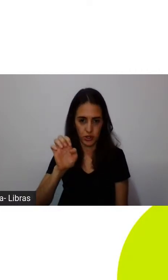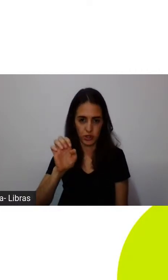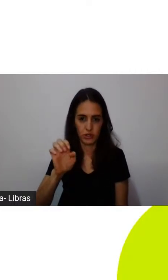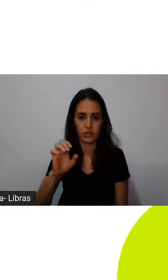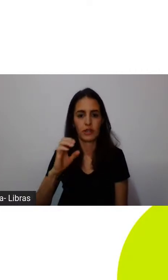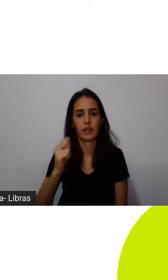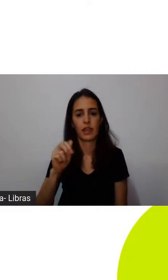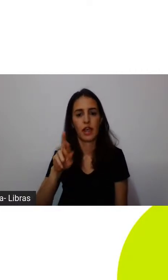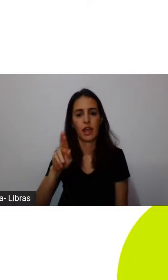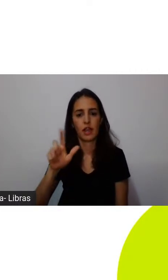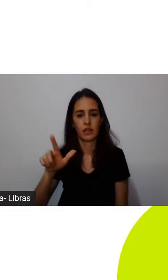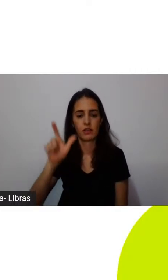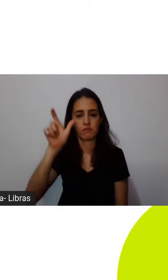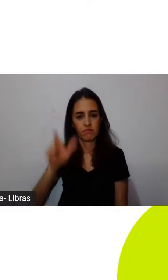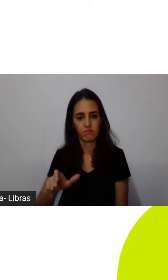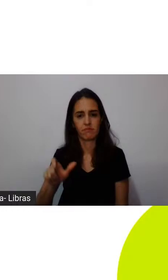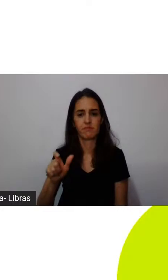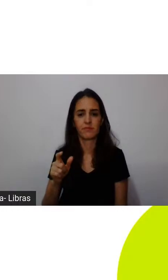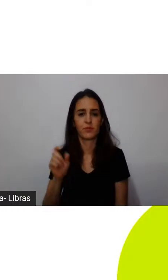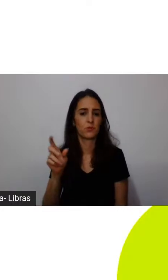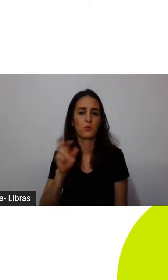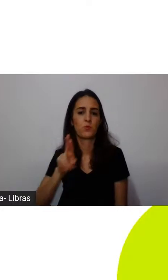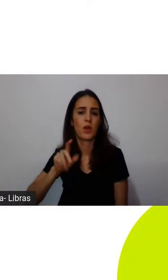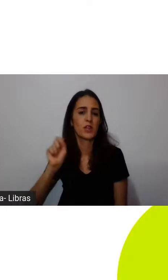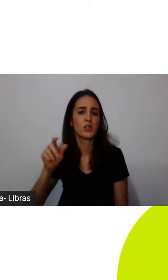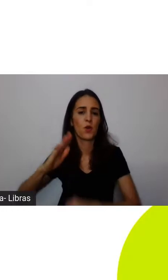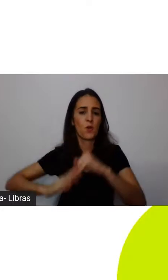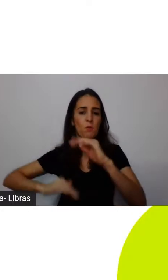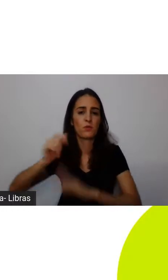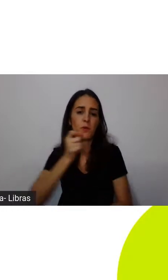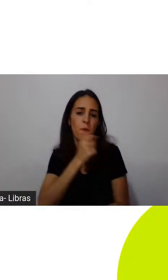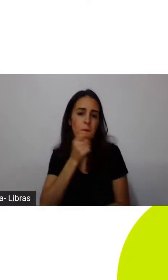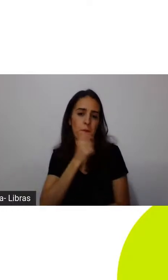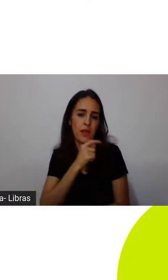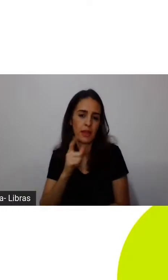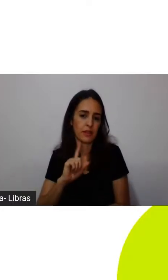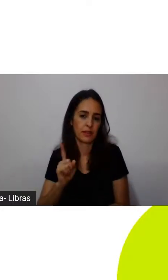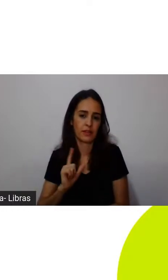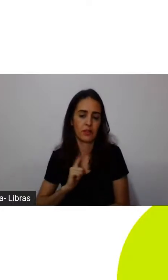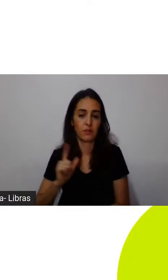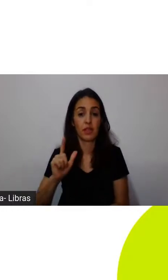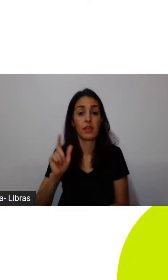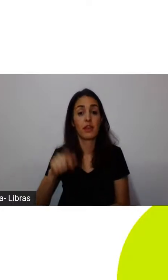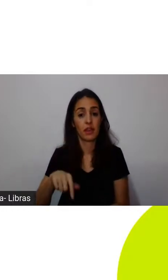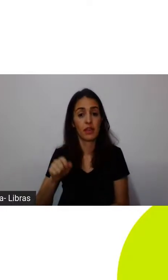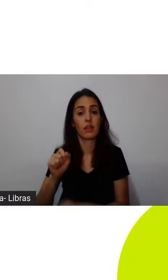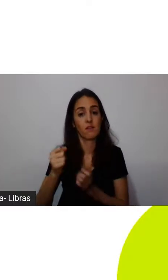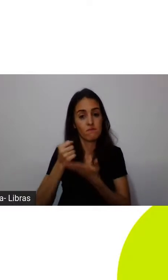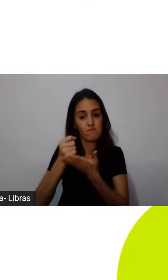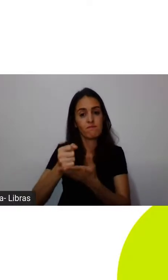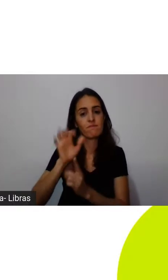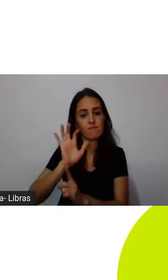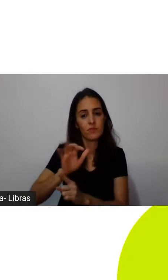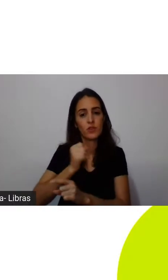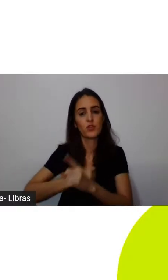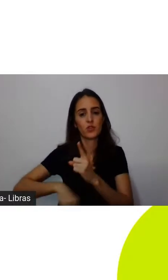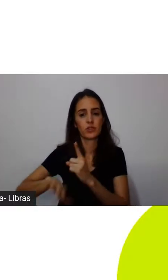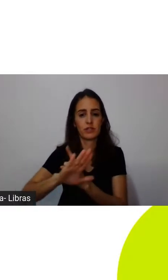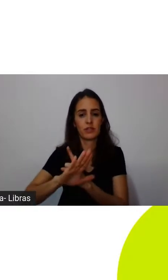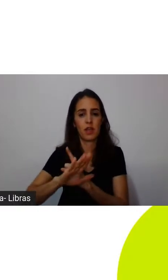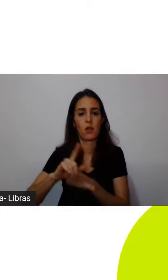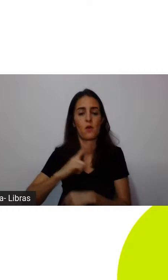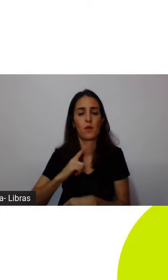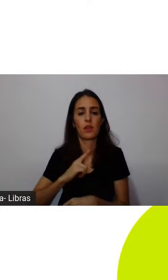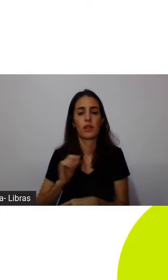cientista social e ele tem um sketch depois se vocês quiserem procurar no YouTube que se chama Save the